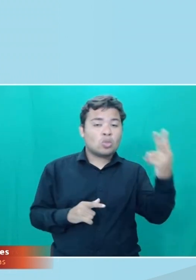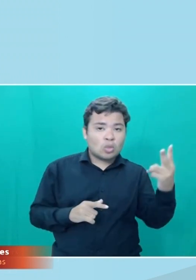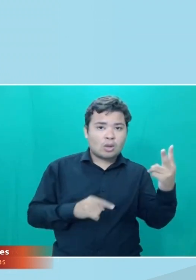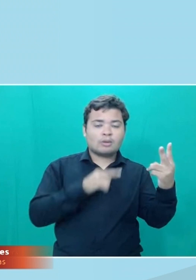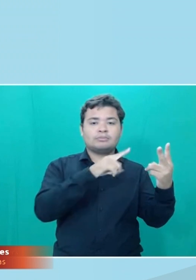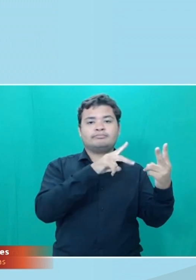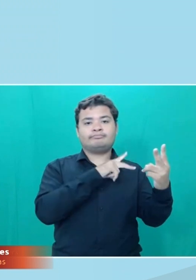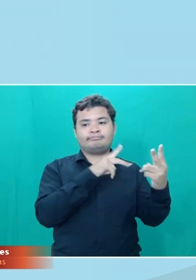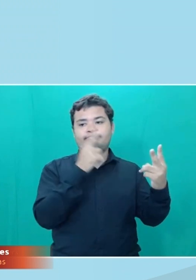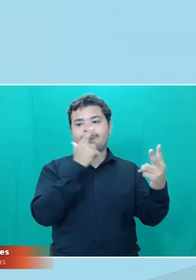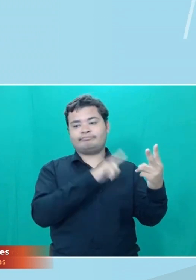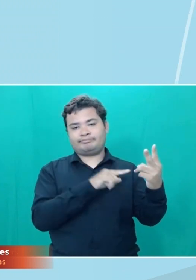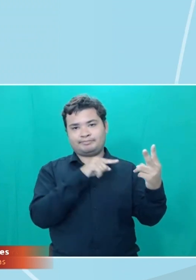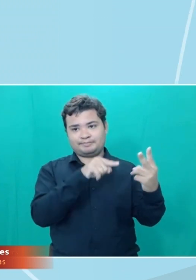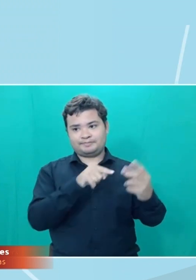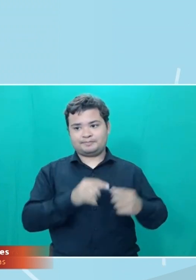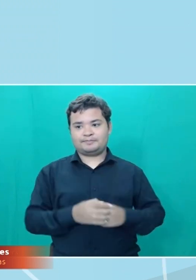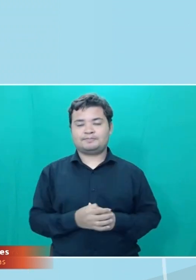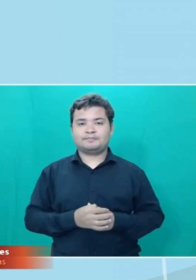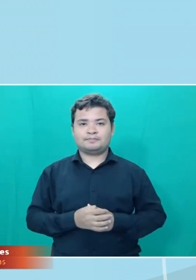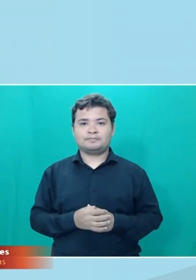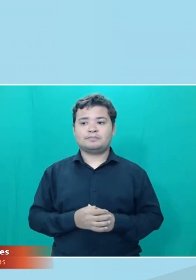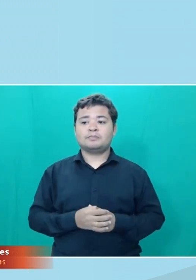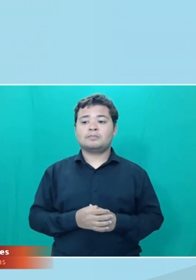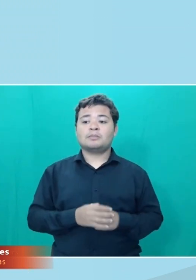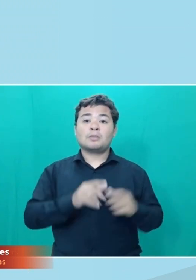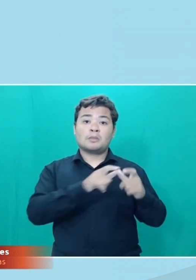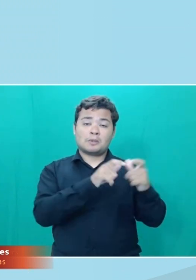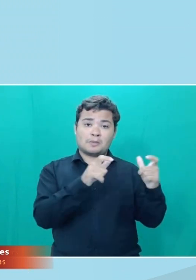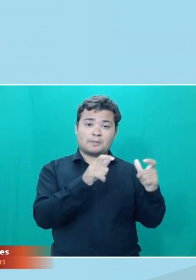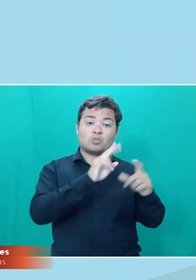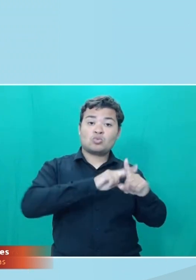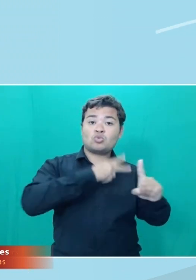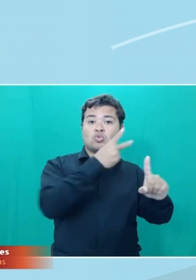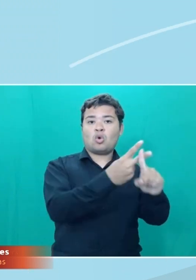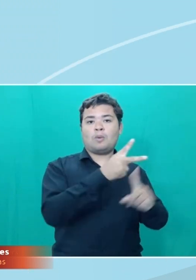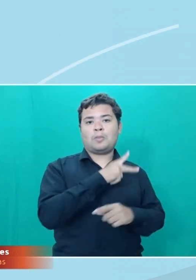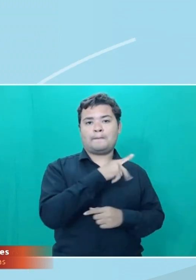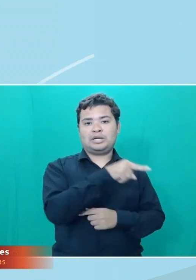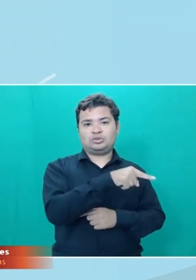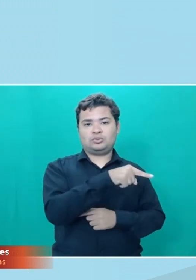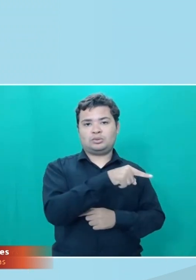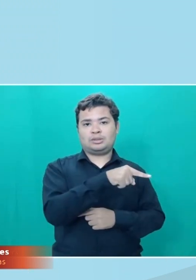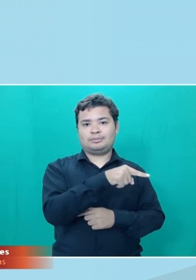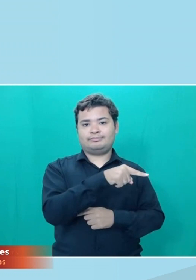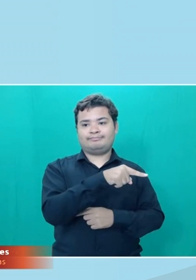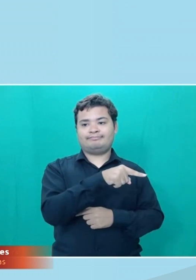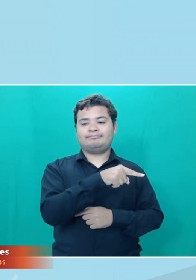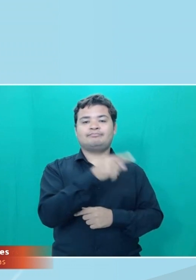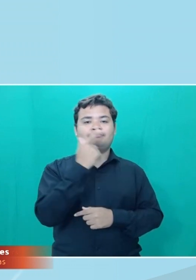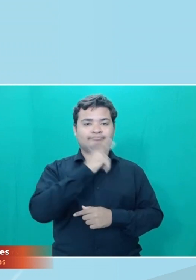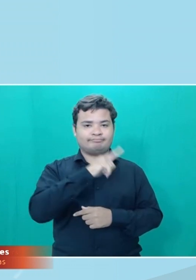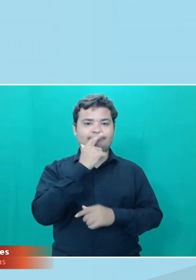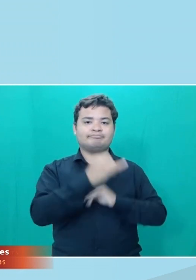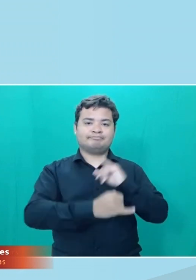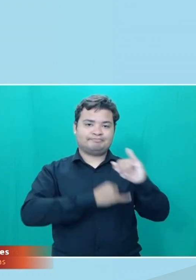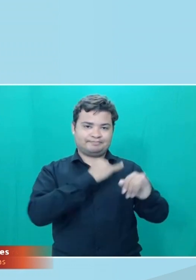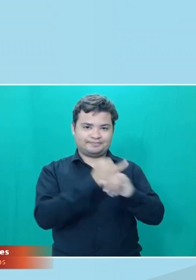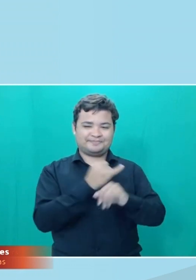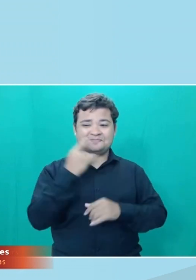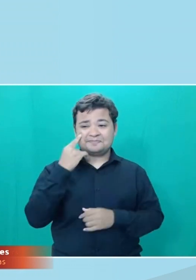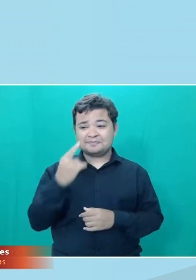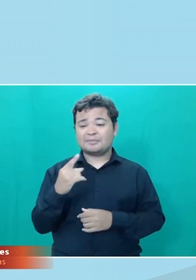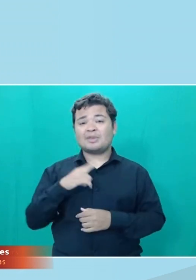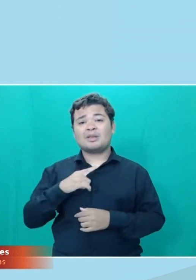privada acessam a internet em comparação com os alunos da rede pública. Pensar que a gente passou aí dois